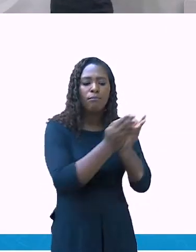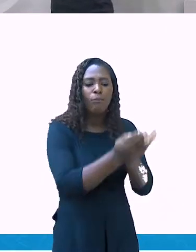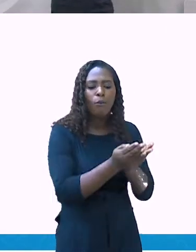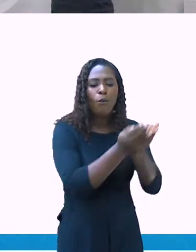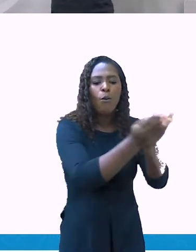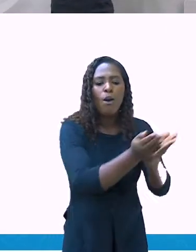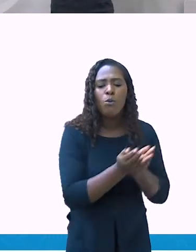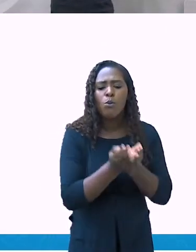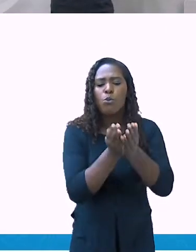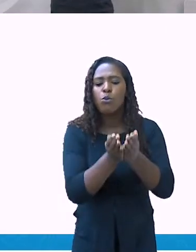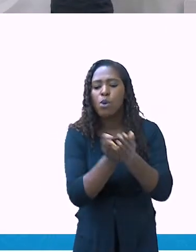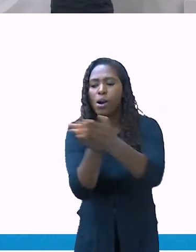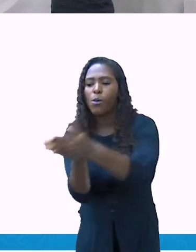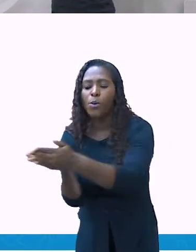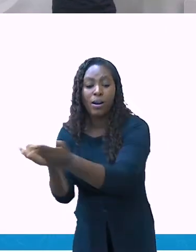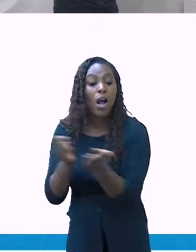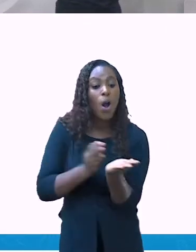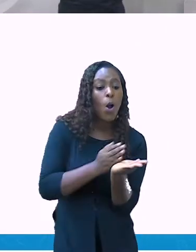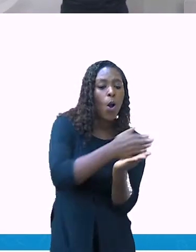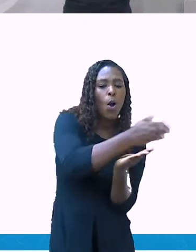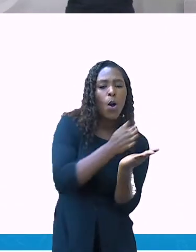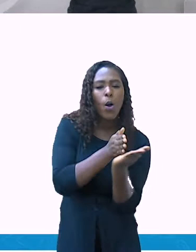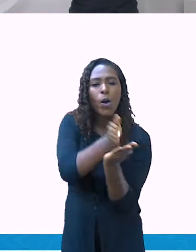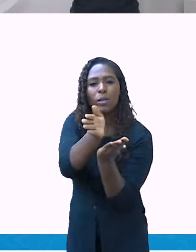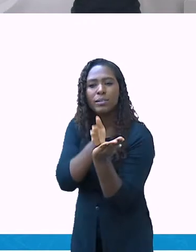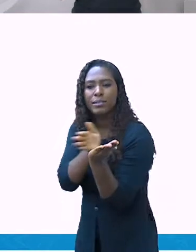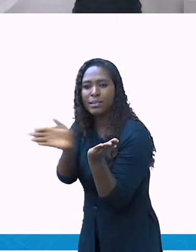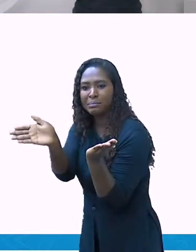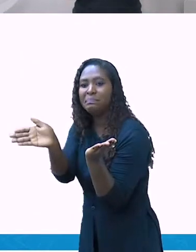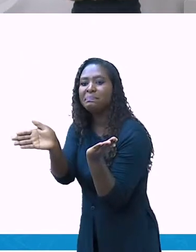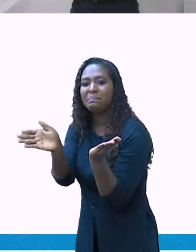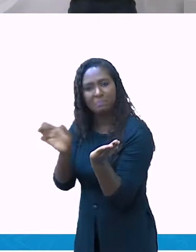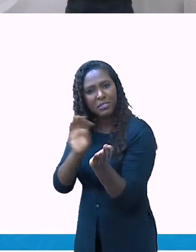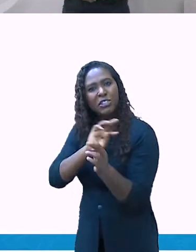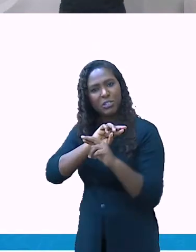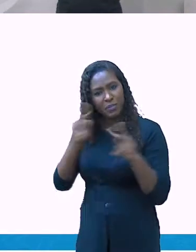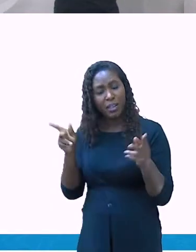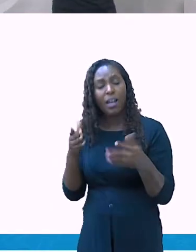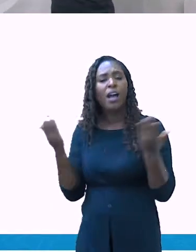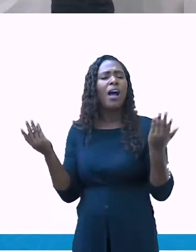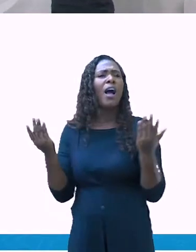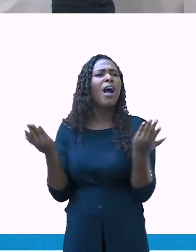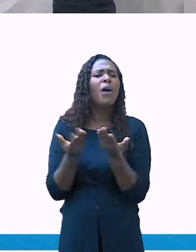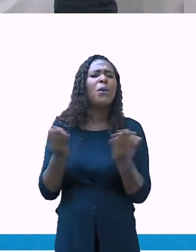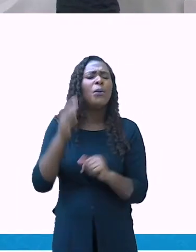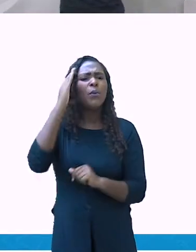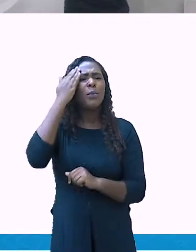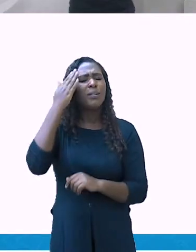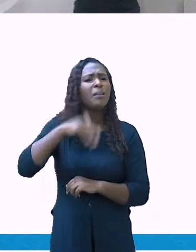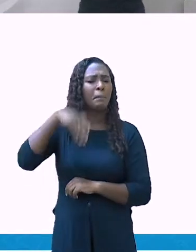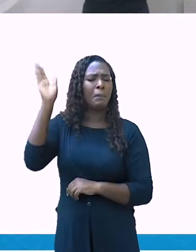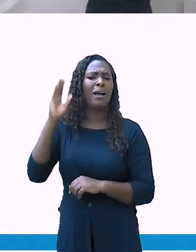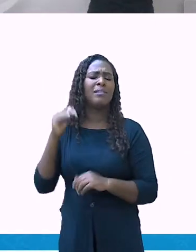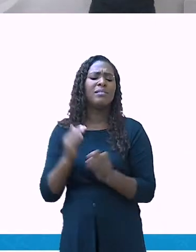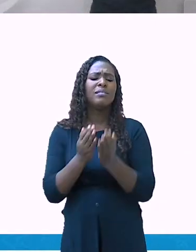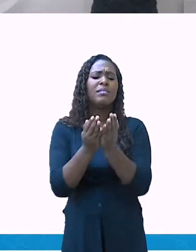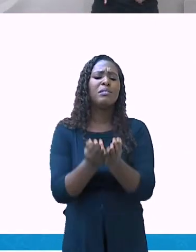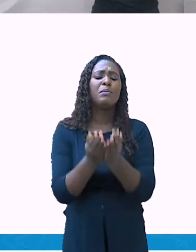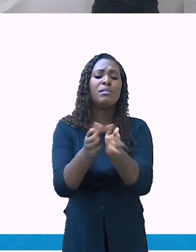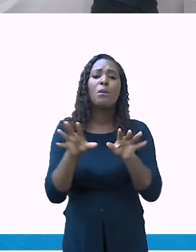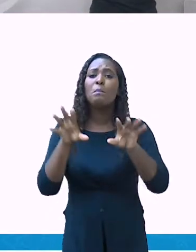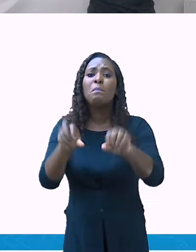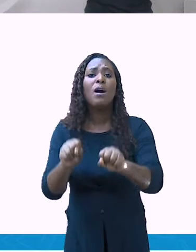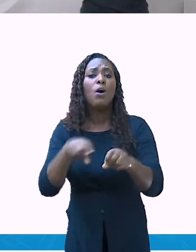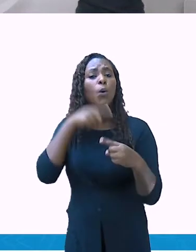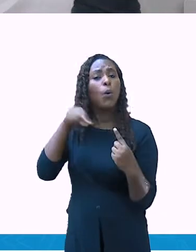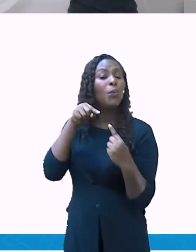Agora nós vamos entender essa expansão marítima. Tem como interesse comercial e vem